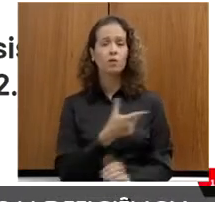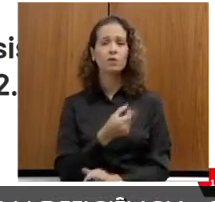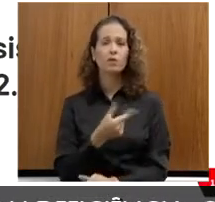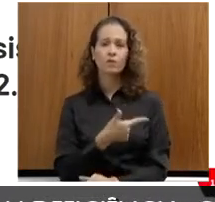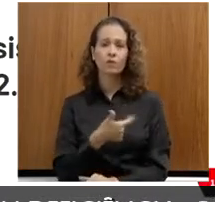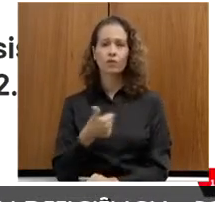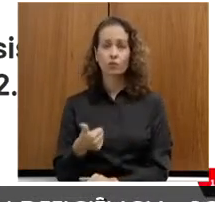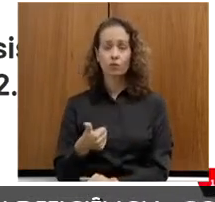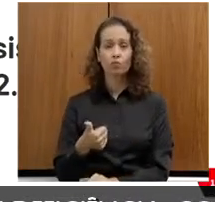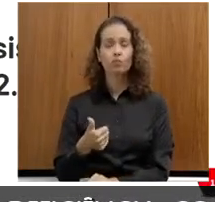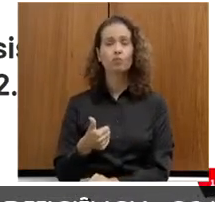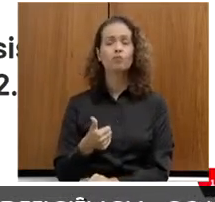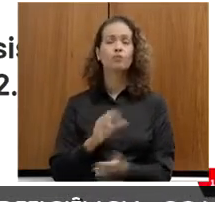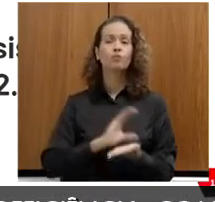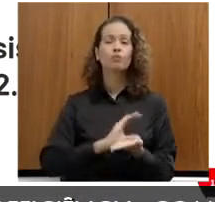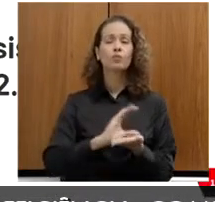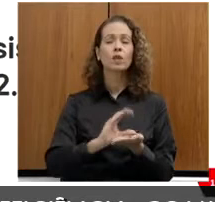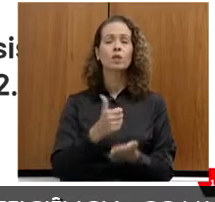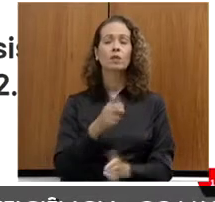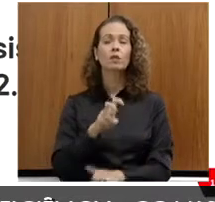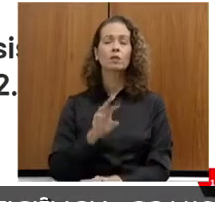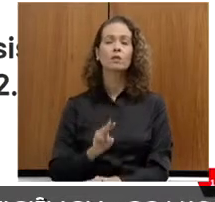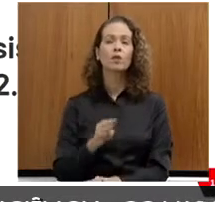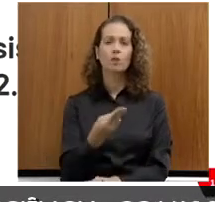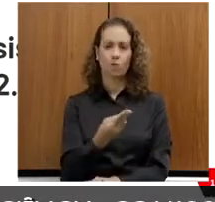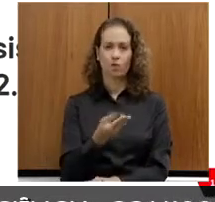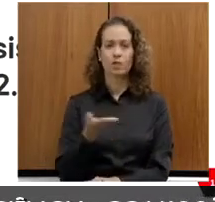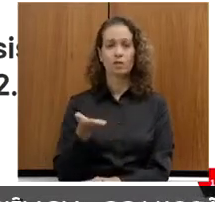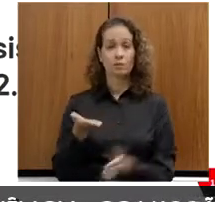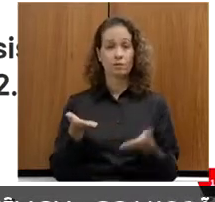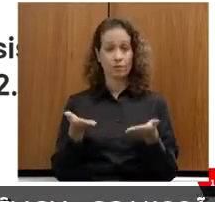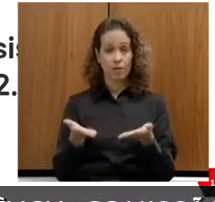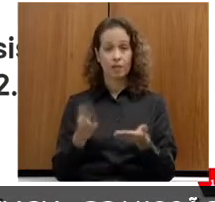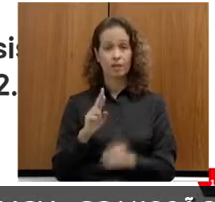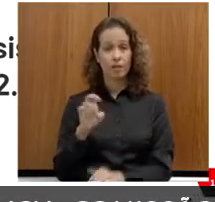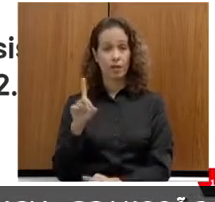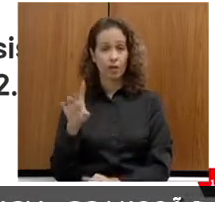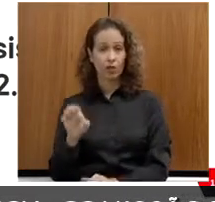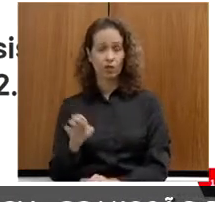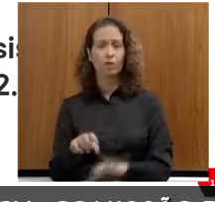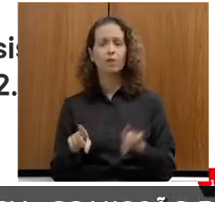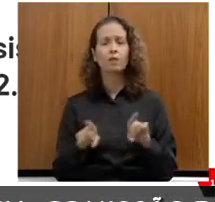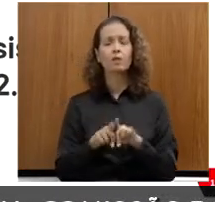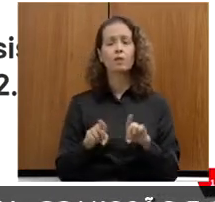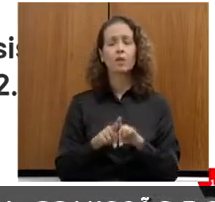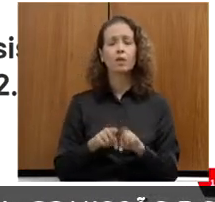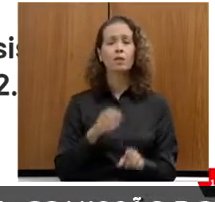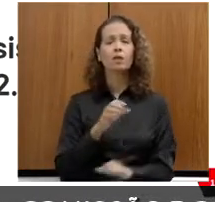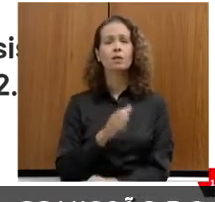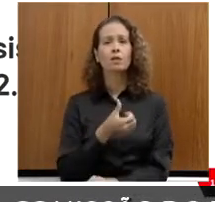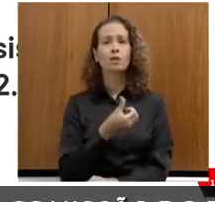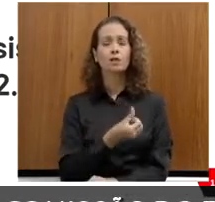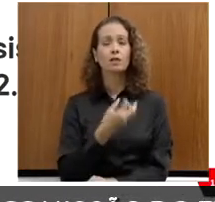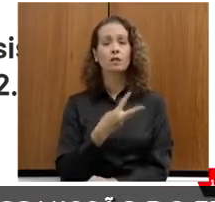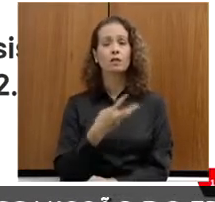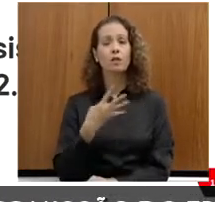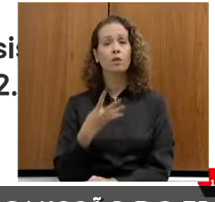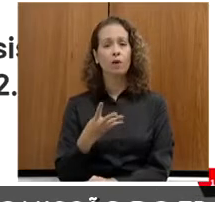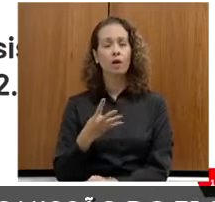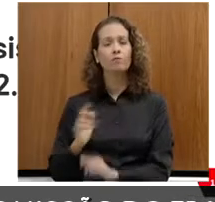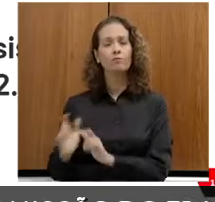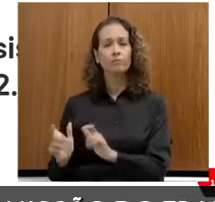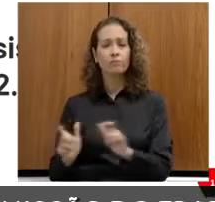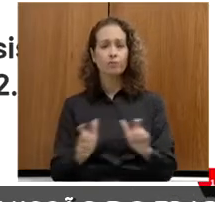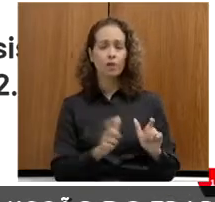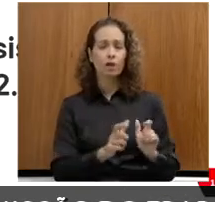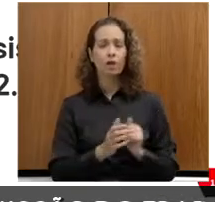nós vamos aplicar 15 milhões nessa rede sócio-assistencial, que vão ser em 134 unidades, que são